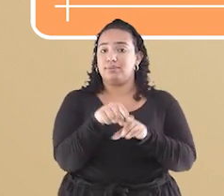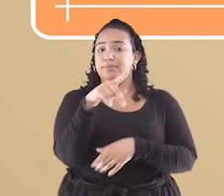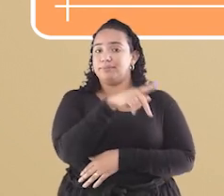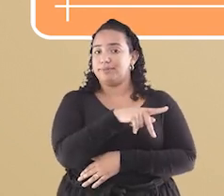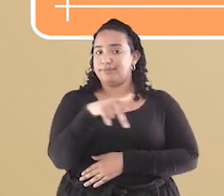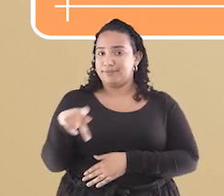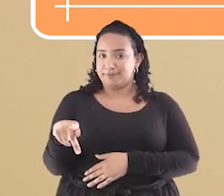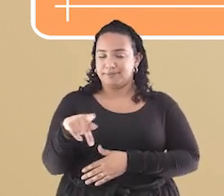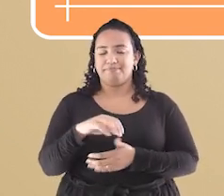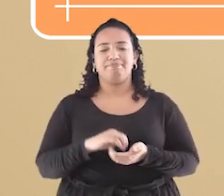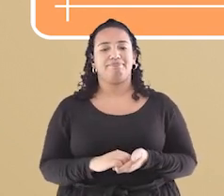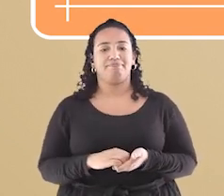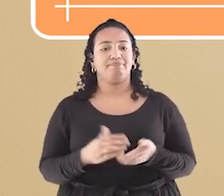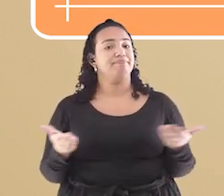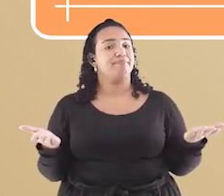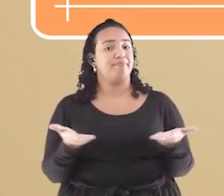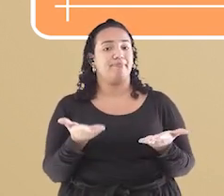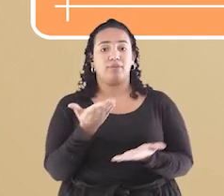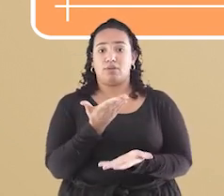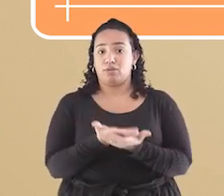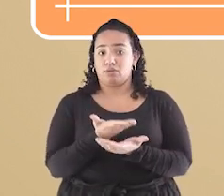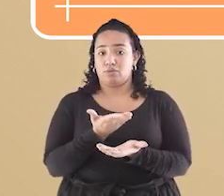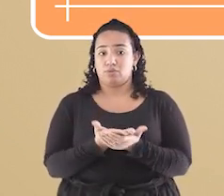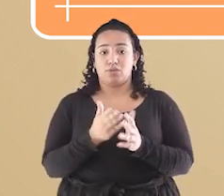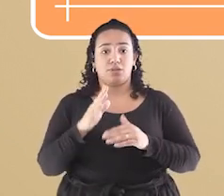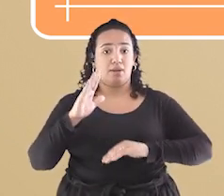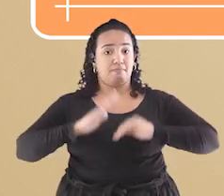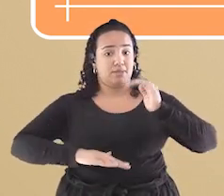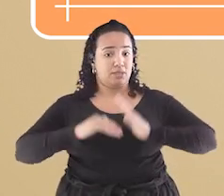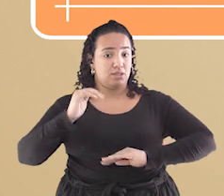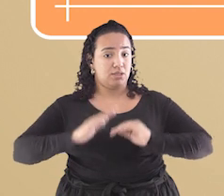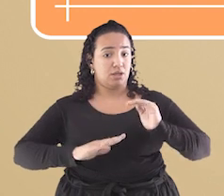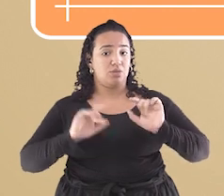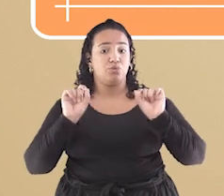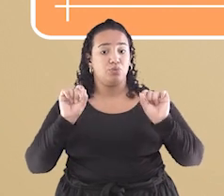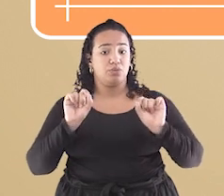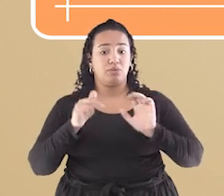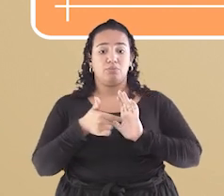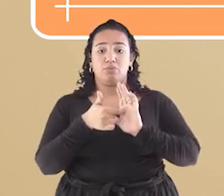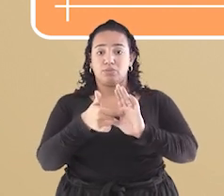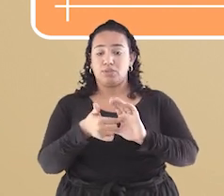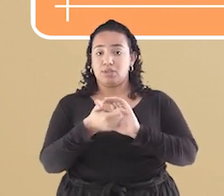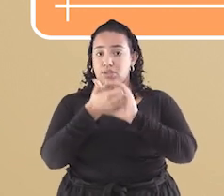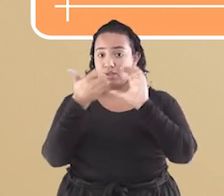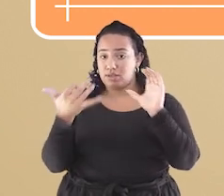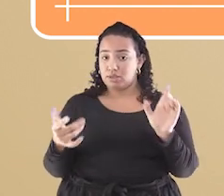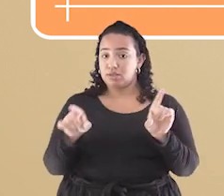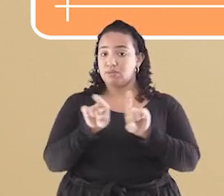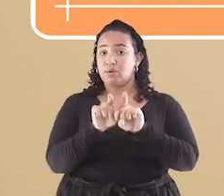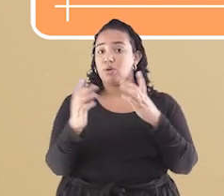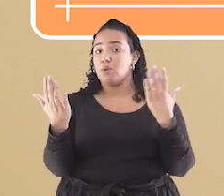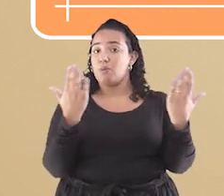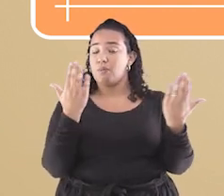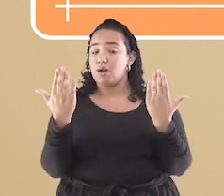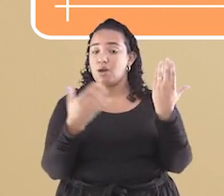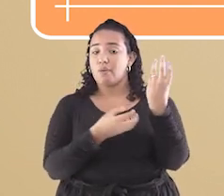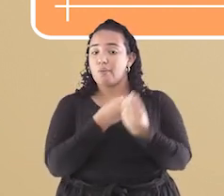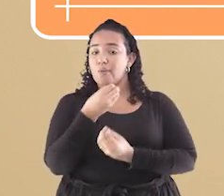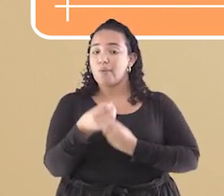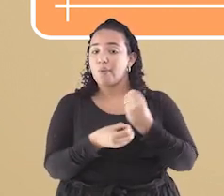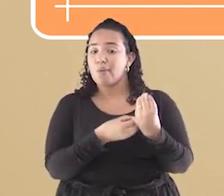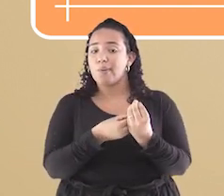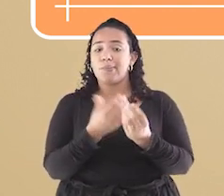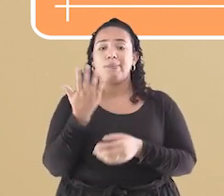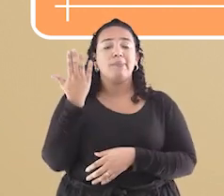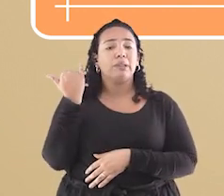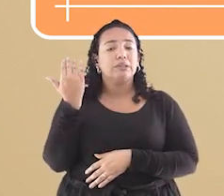se organizarem. Essa aula trabalha com a habilidade de caracterizar e comparar as dinâmicas de abastecimento